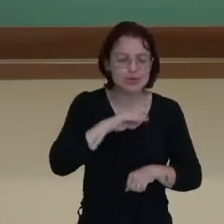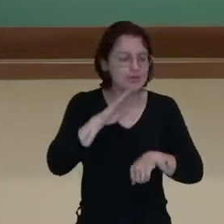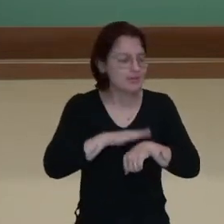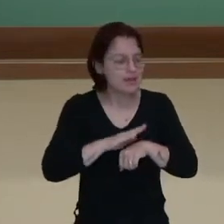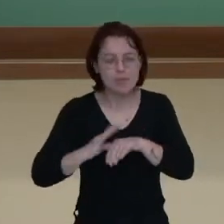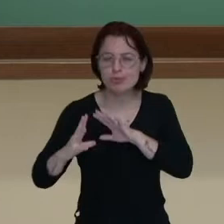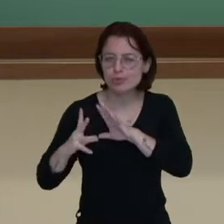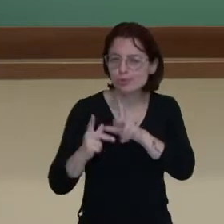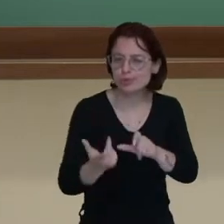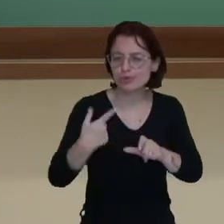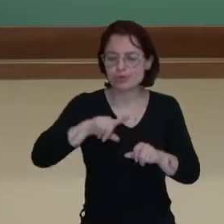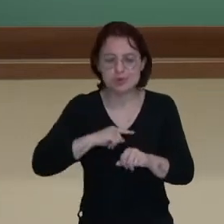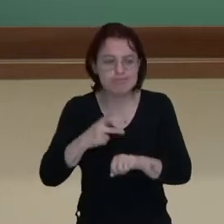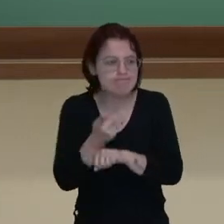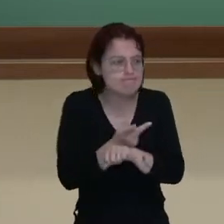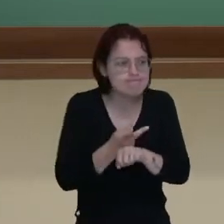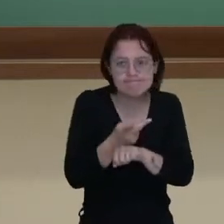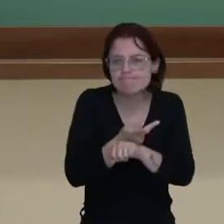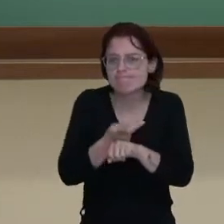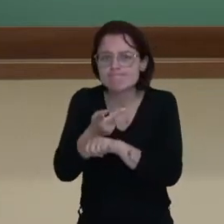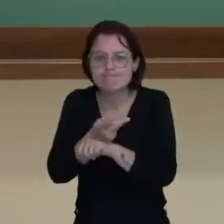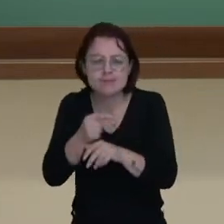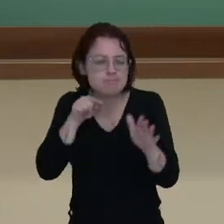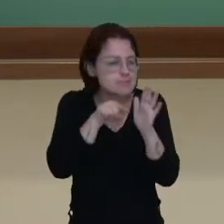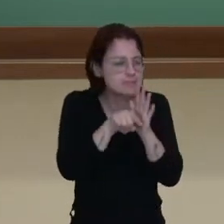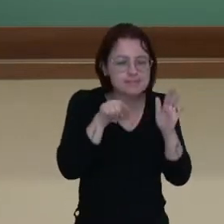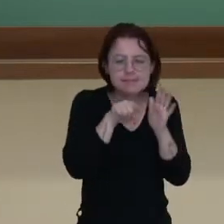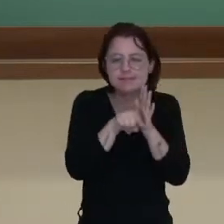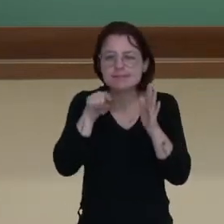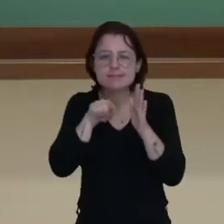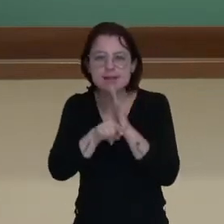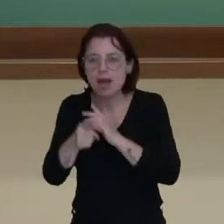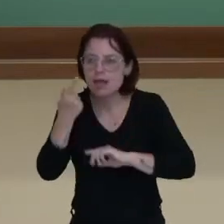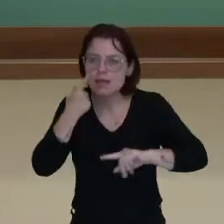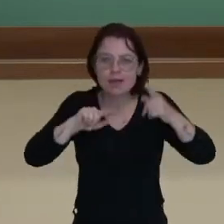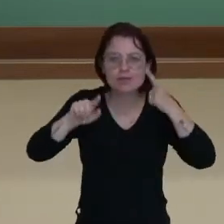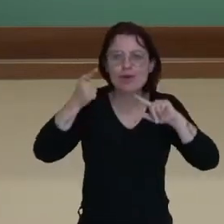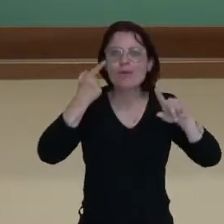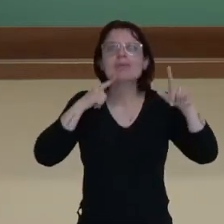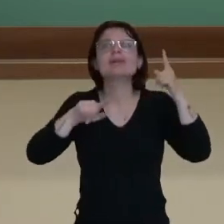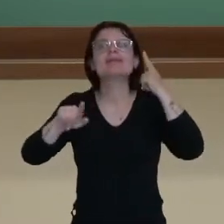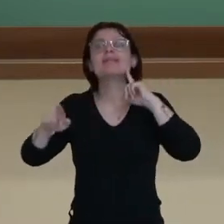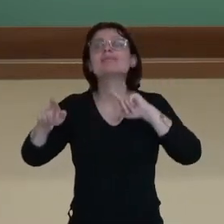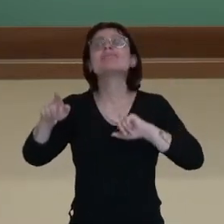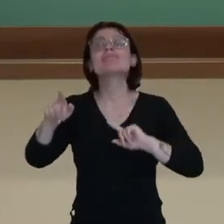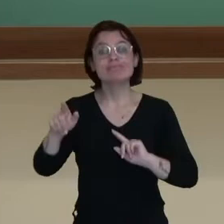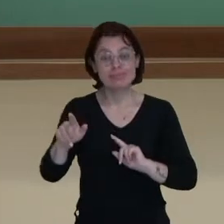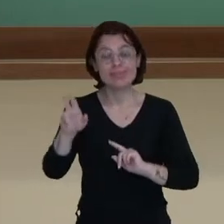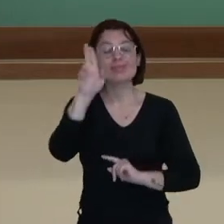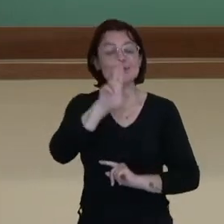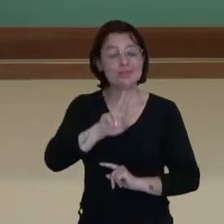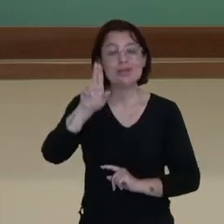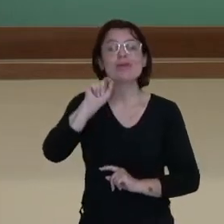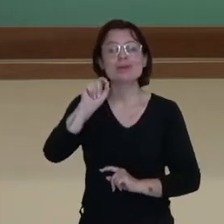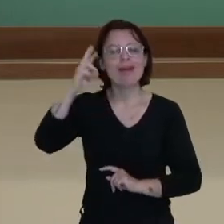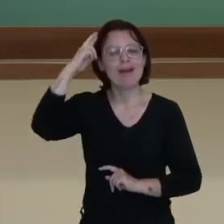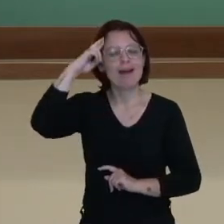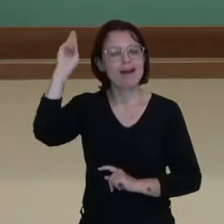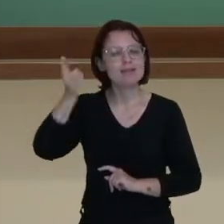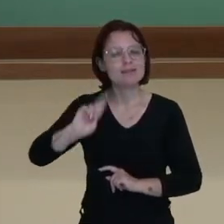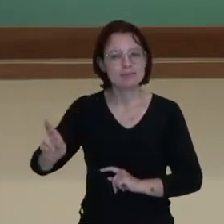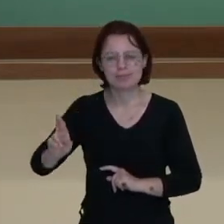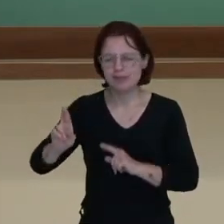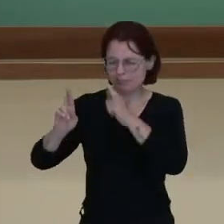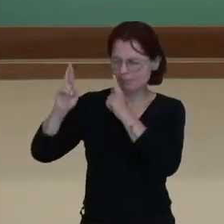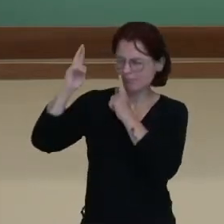aí procurando, fazendo pesquisas, descobrindo e usando o método racional. Esse método do